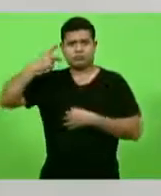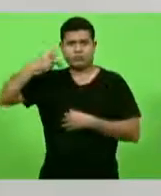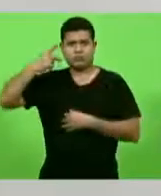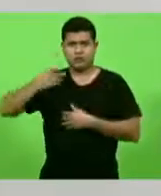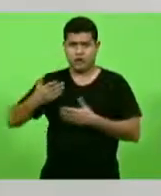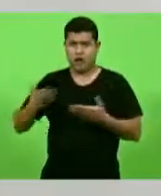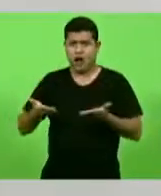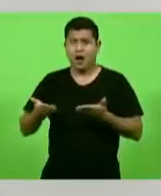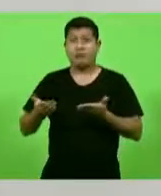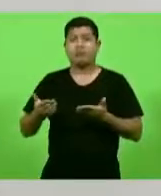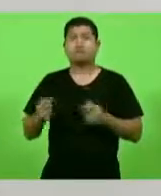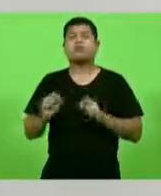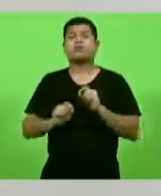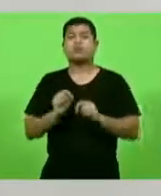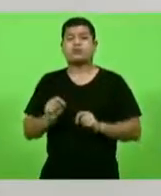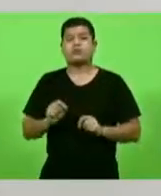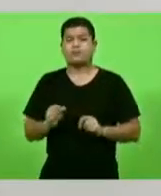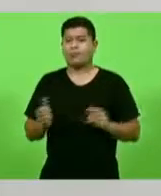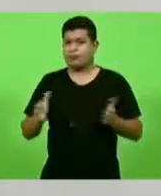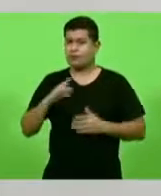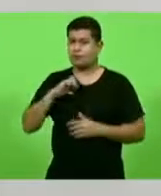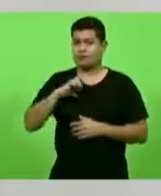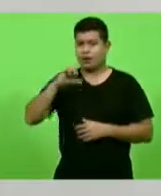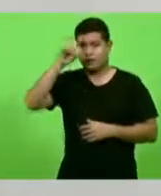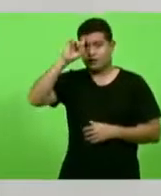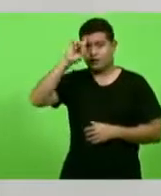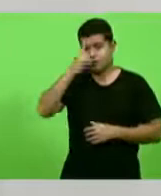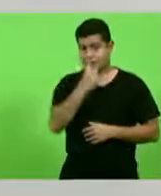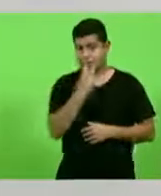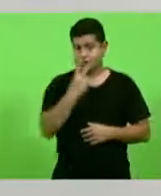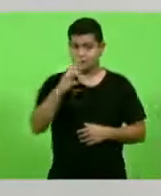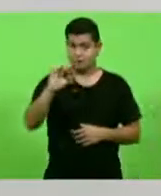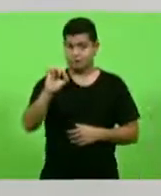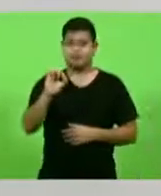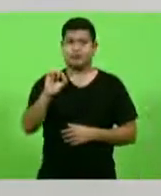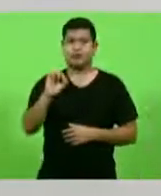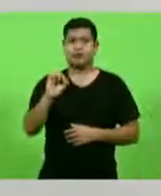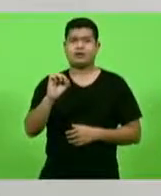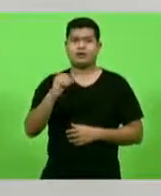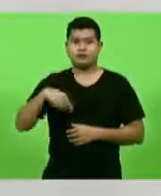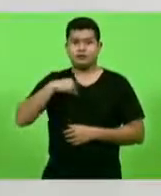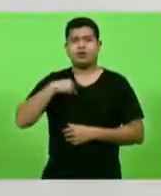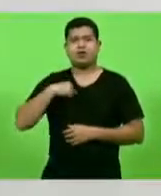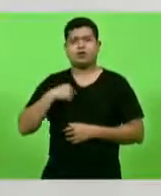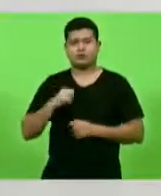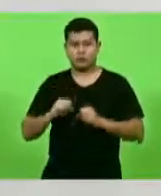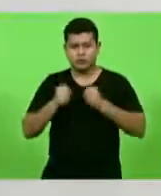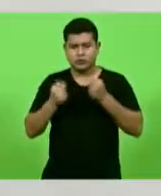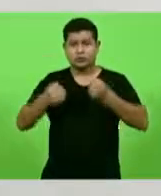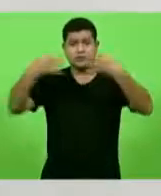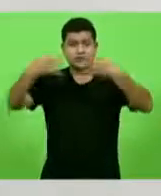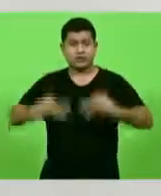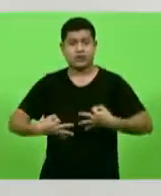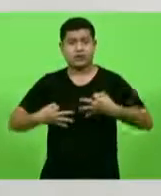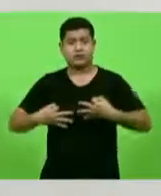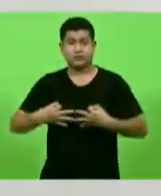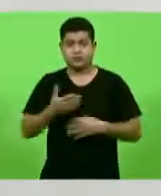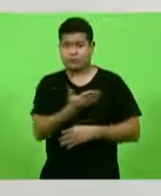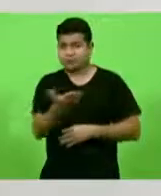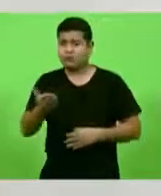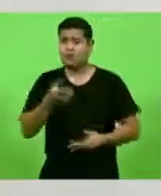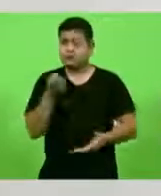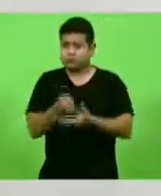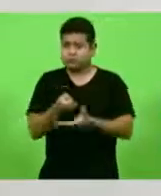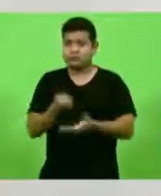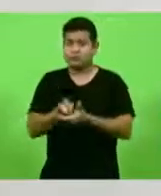dias, senhores, para fazer o certo. E nesses 120 dias, vocês serão cobrados pela